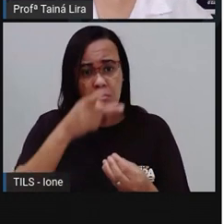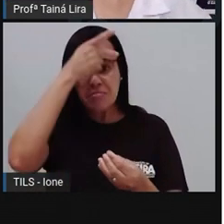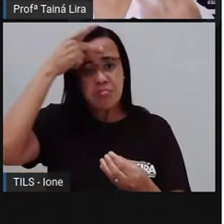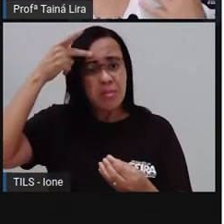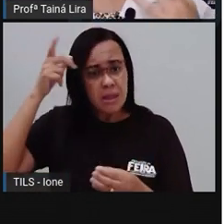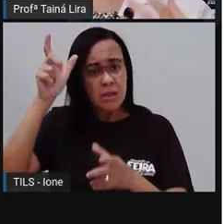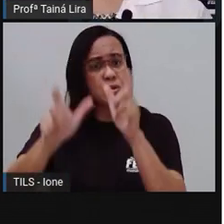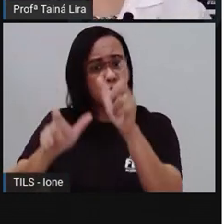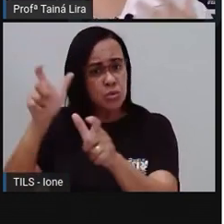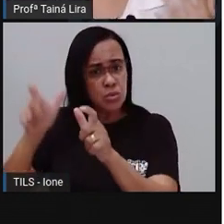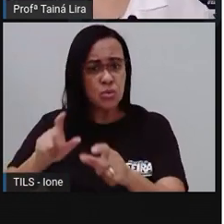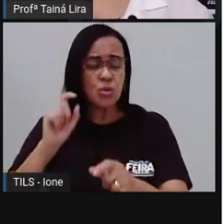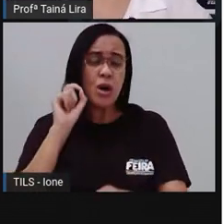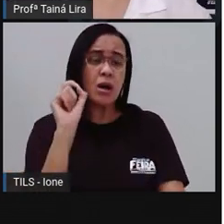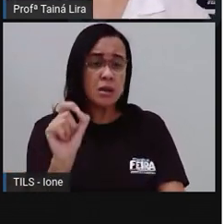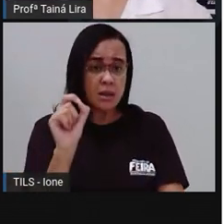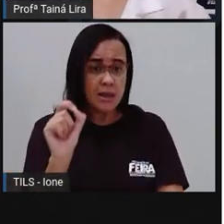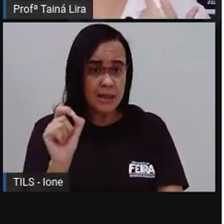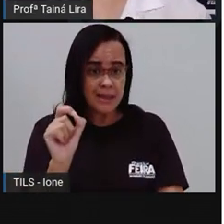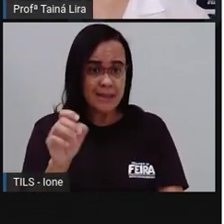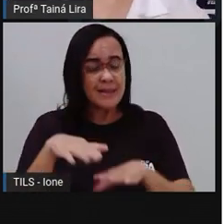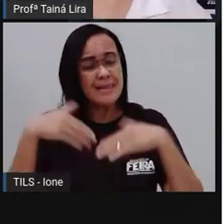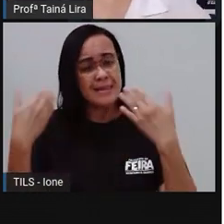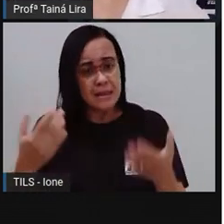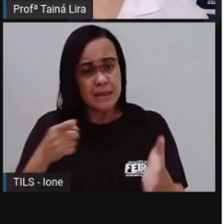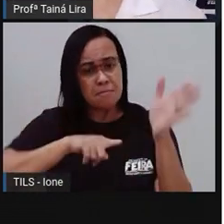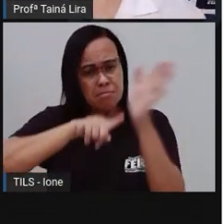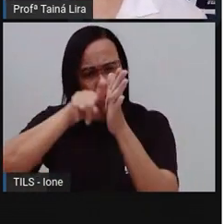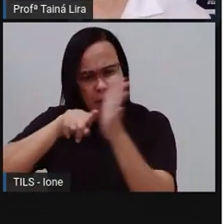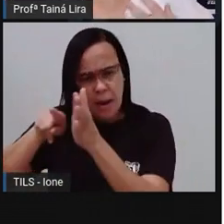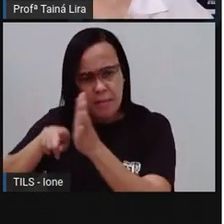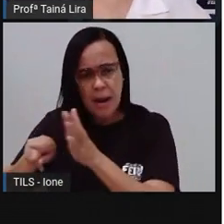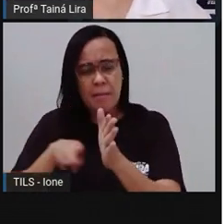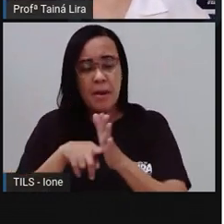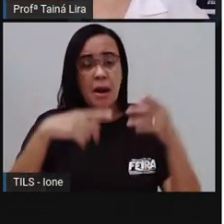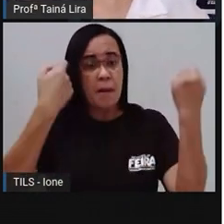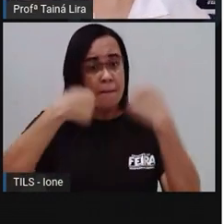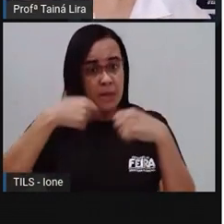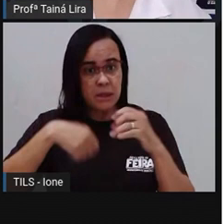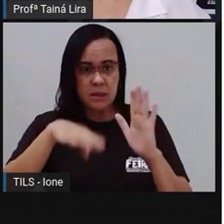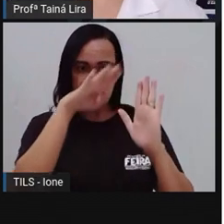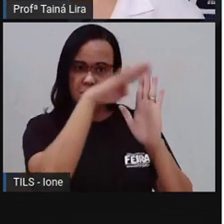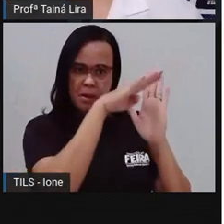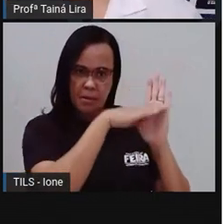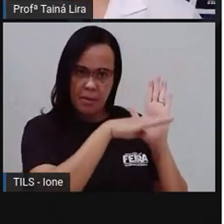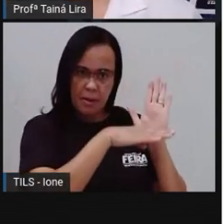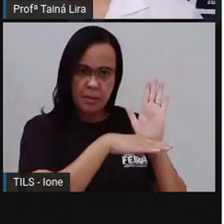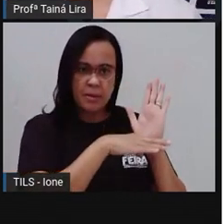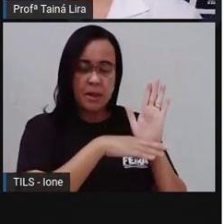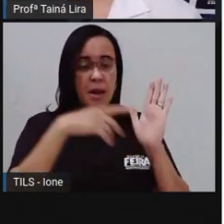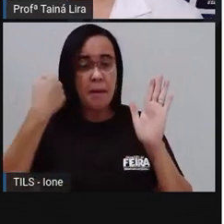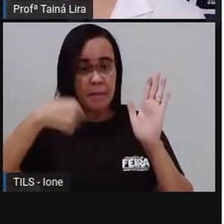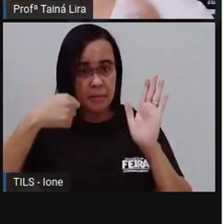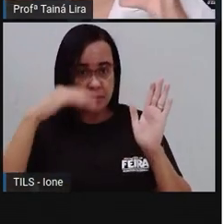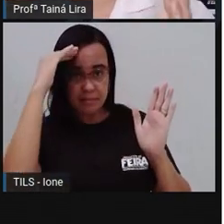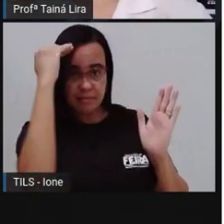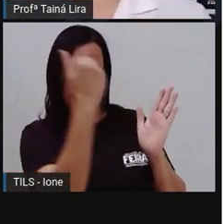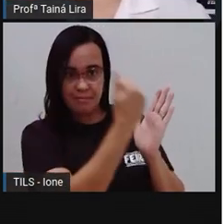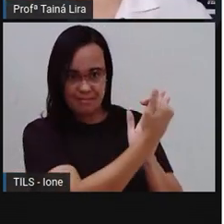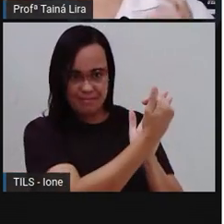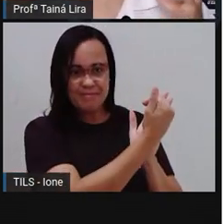Então, são questões que fazem parte do seu planejamento, tá? Que quando você segue essa sequência direitinho,